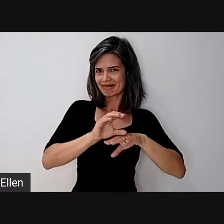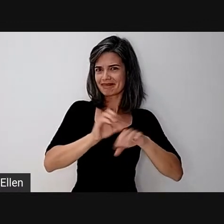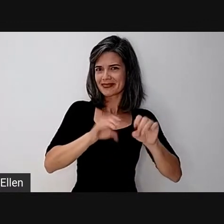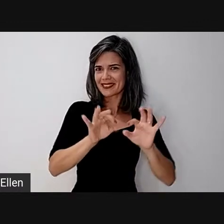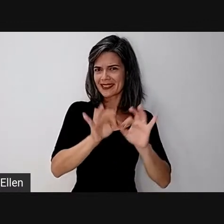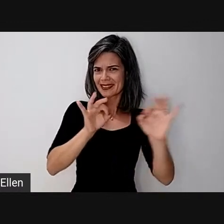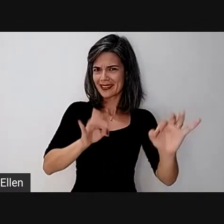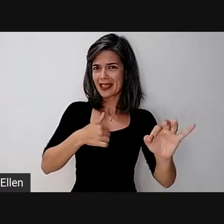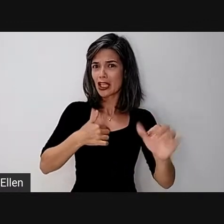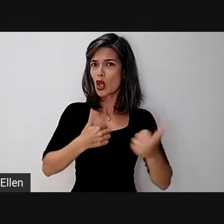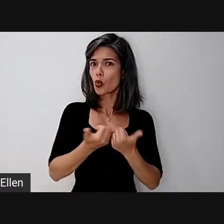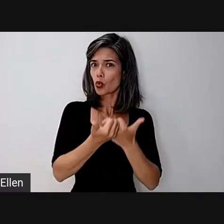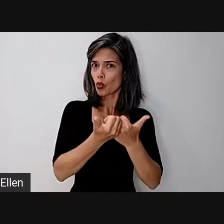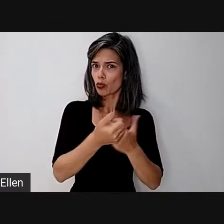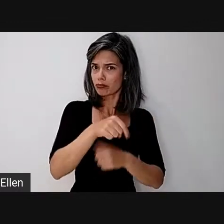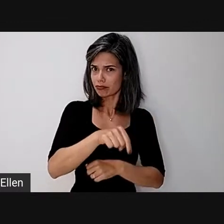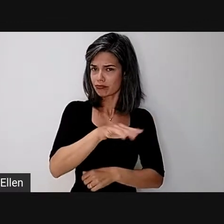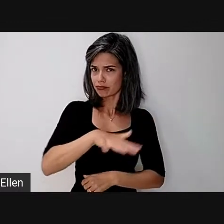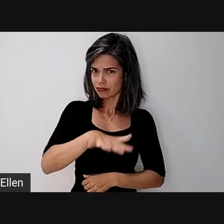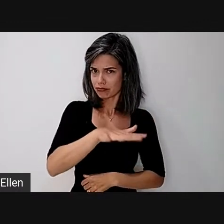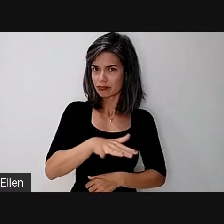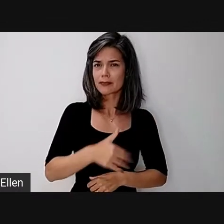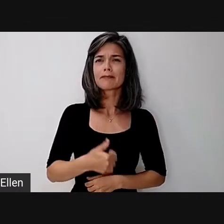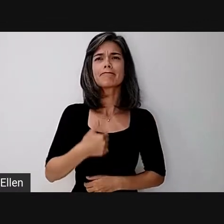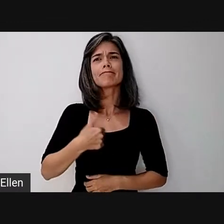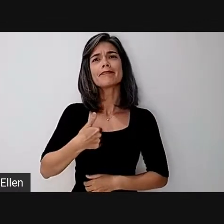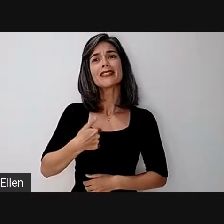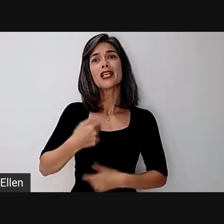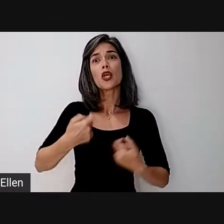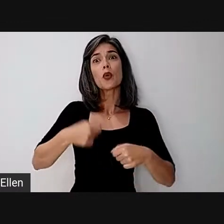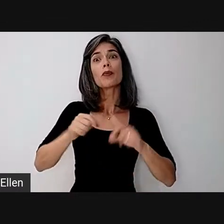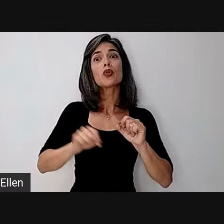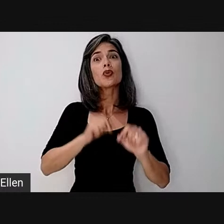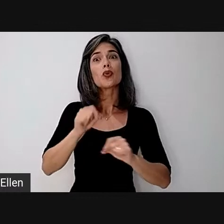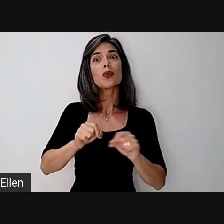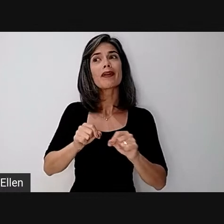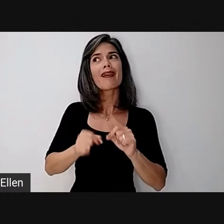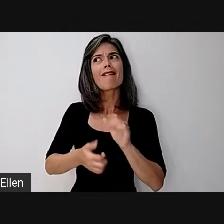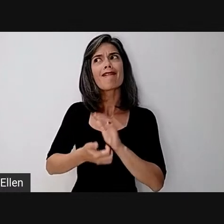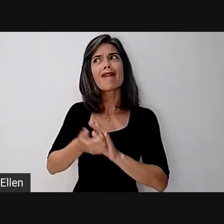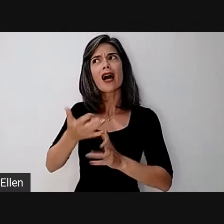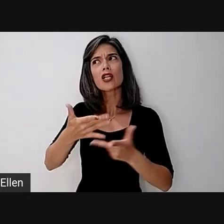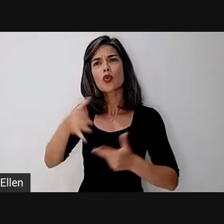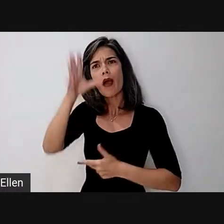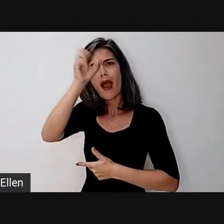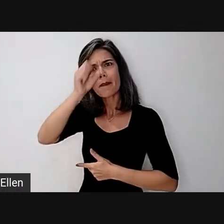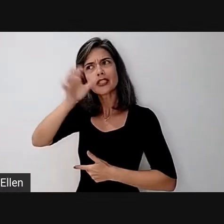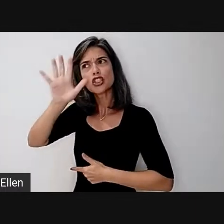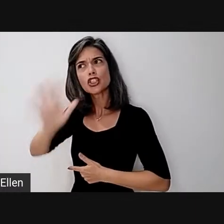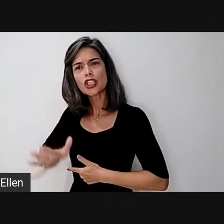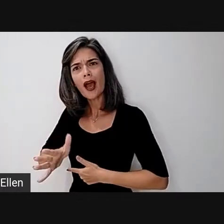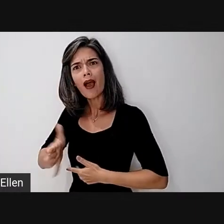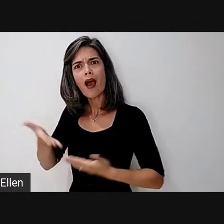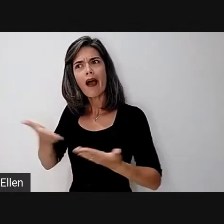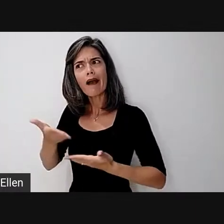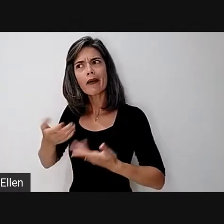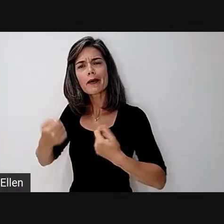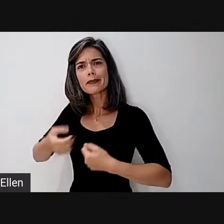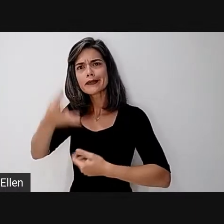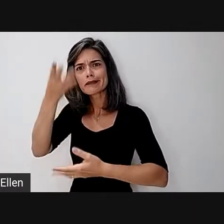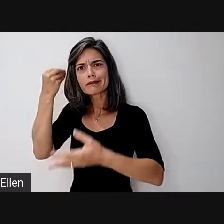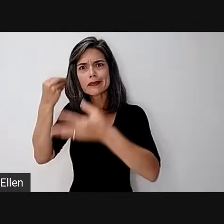E nessa época eu precisei desaprender muitas coisas que ao longo do meu processo de